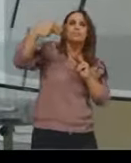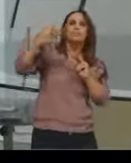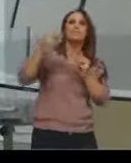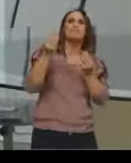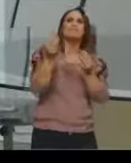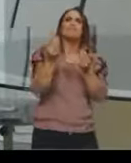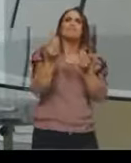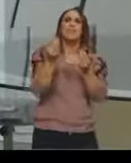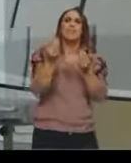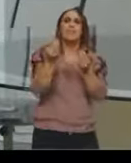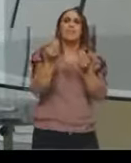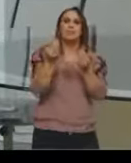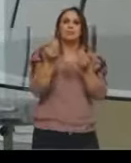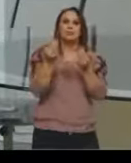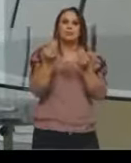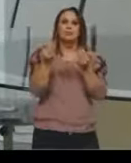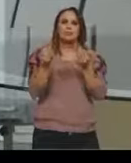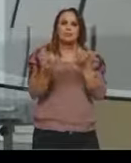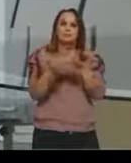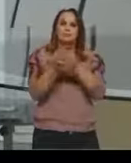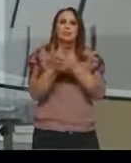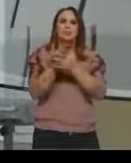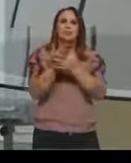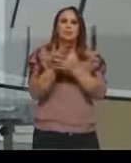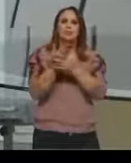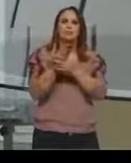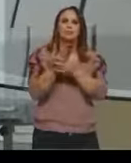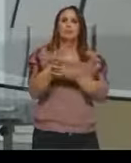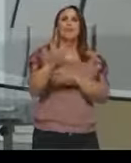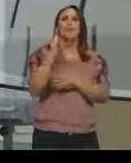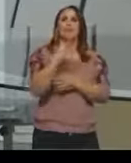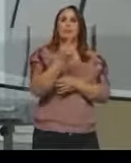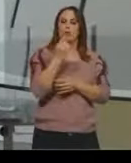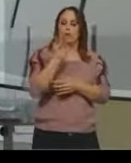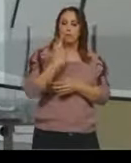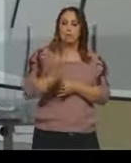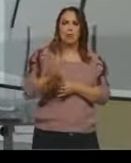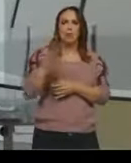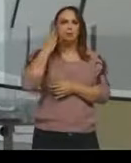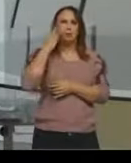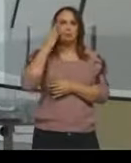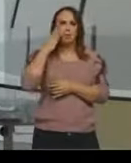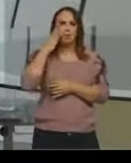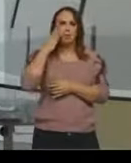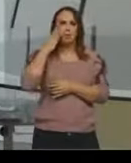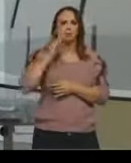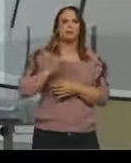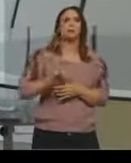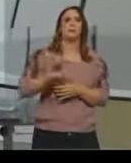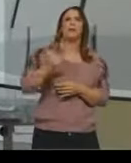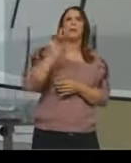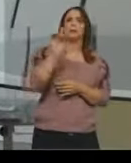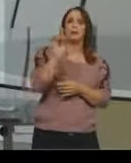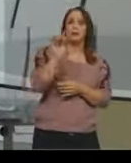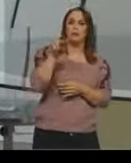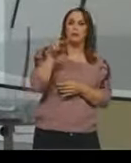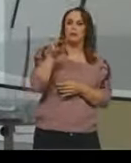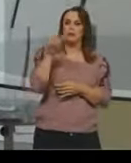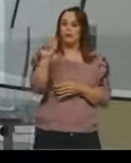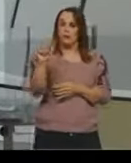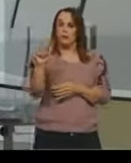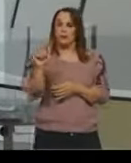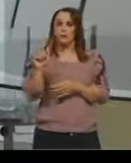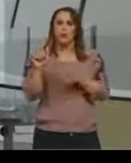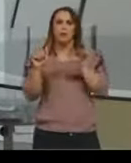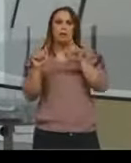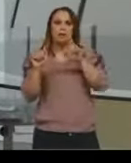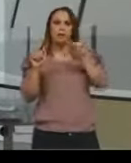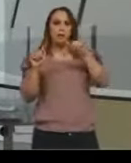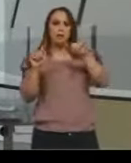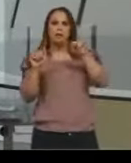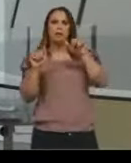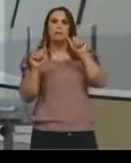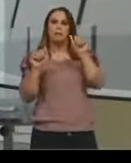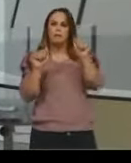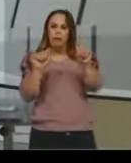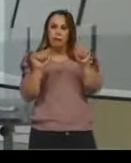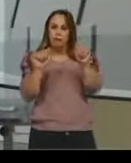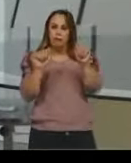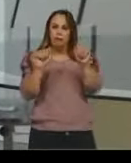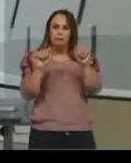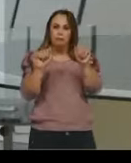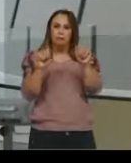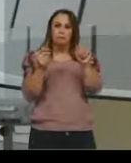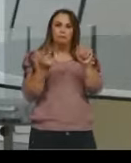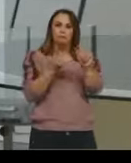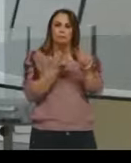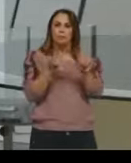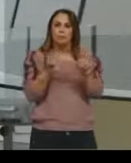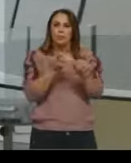Nós sabemos que o DNA e o RNA, todos os ácidos nucleicos, assim falando, eles